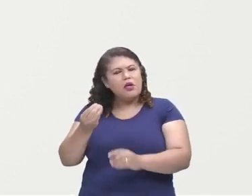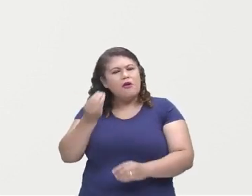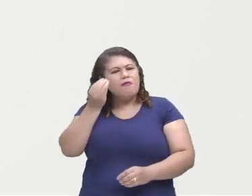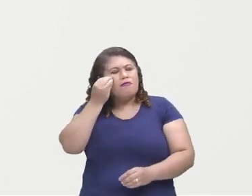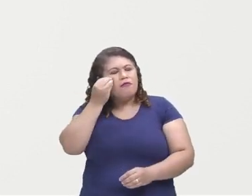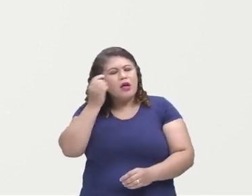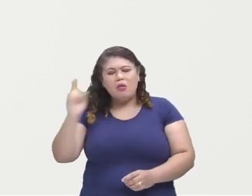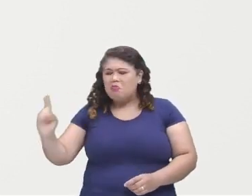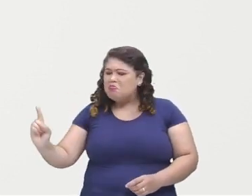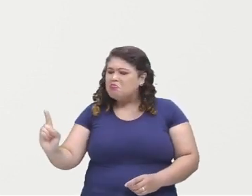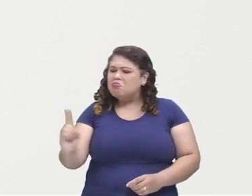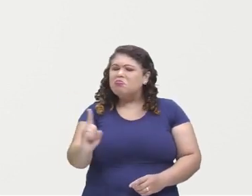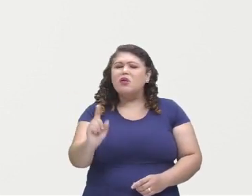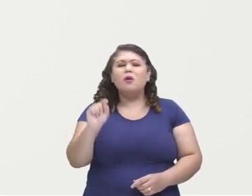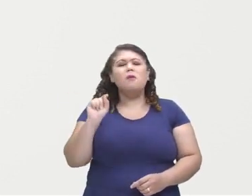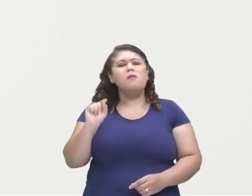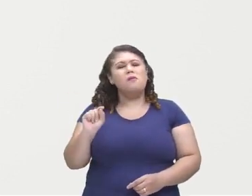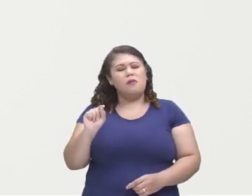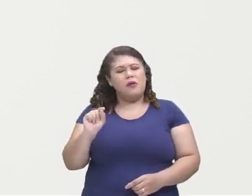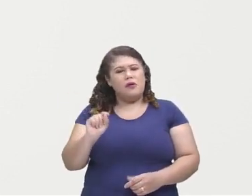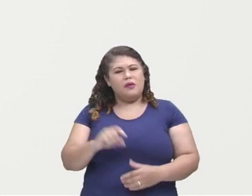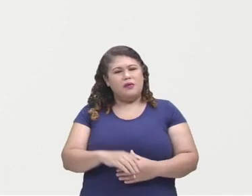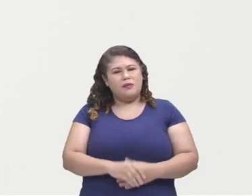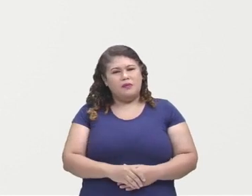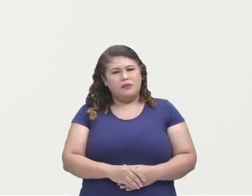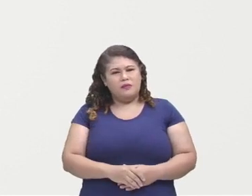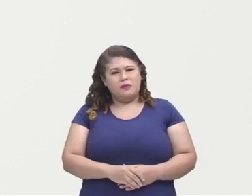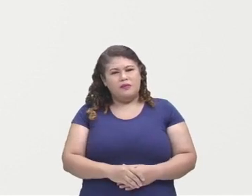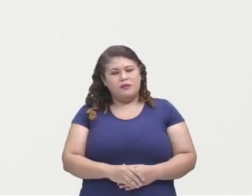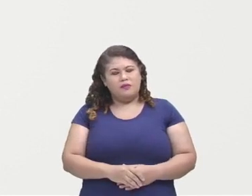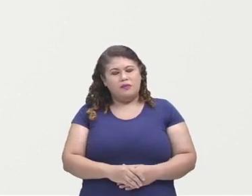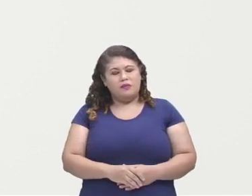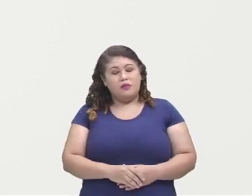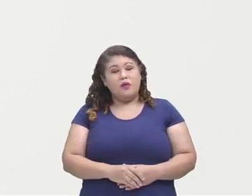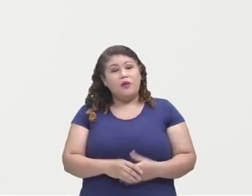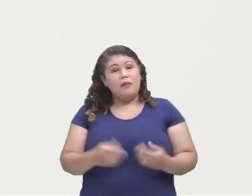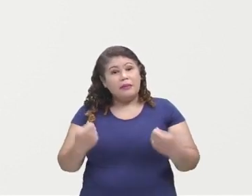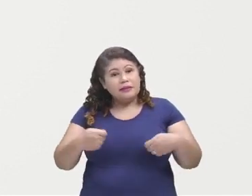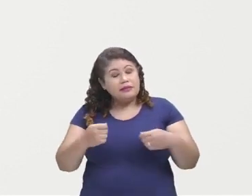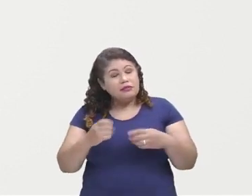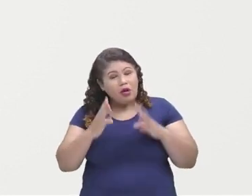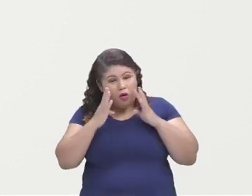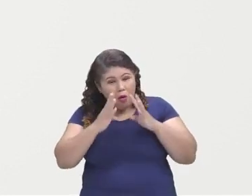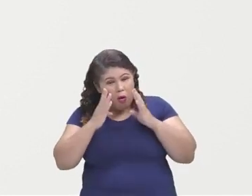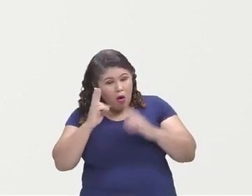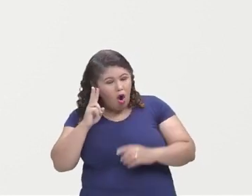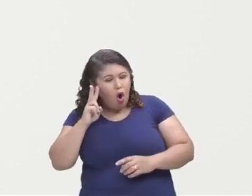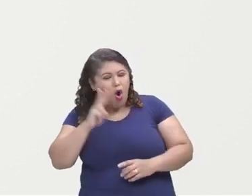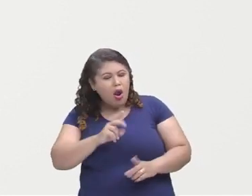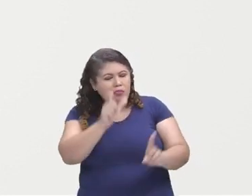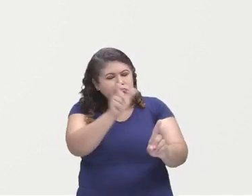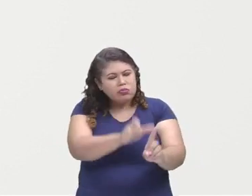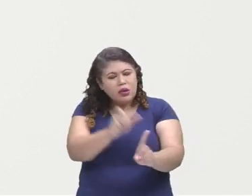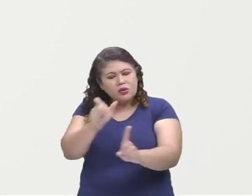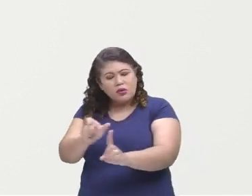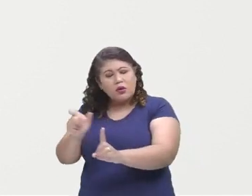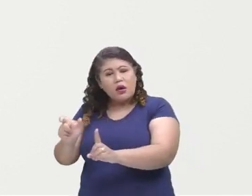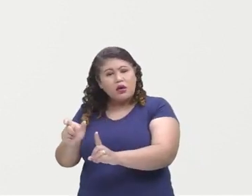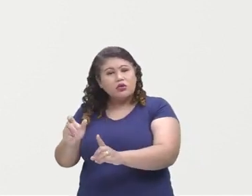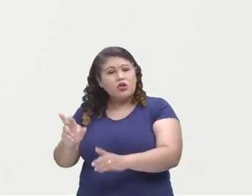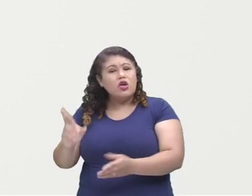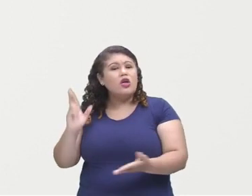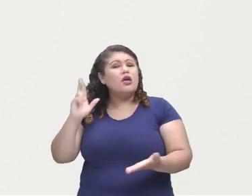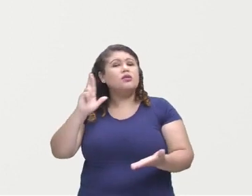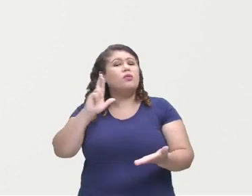quem apareceu. O que é para observar na questão? Os personagens e descobrir o quê?